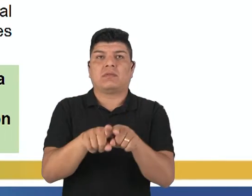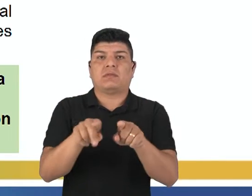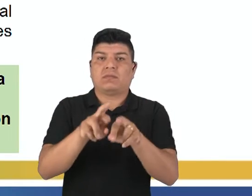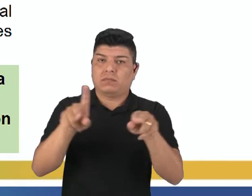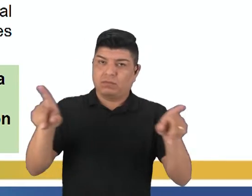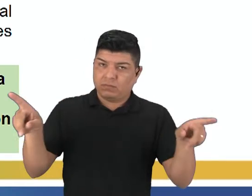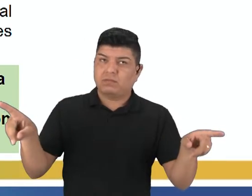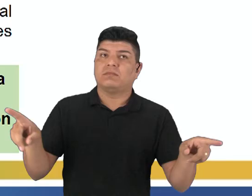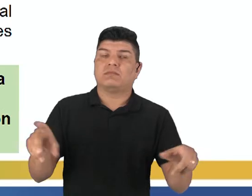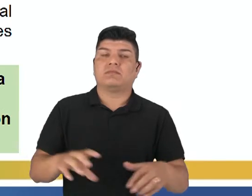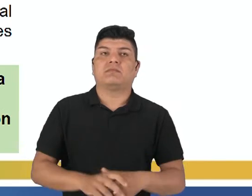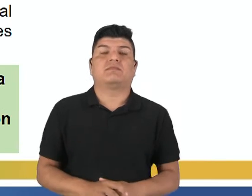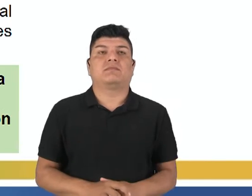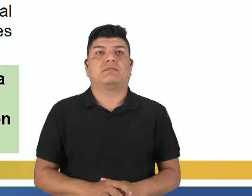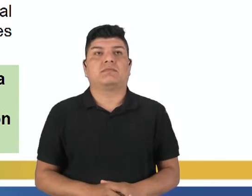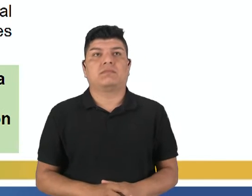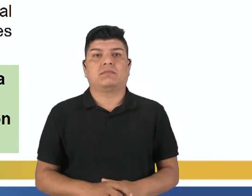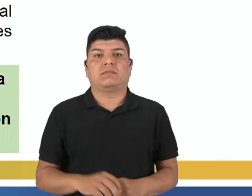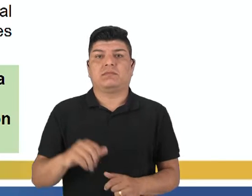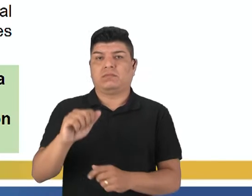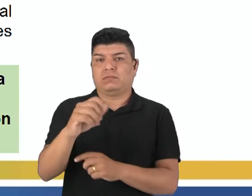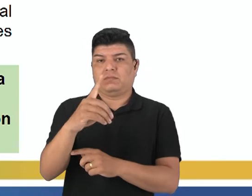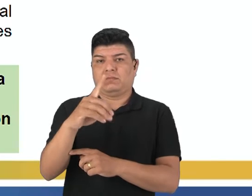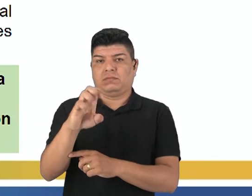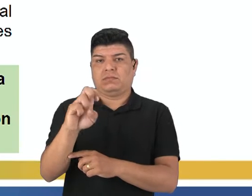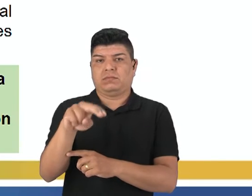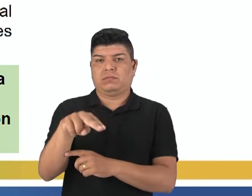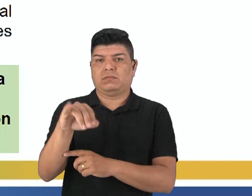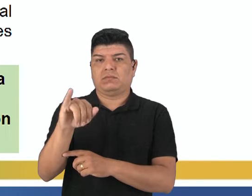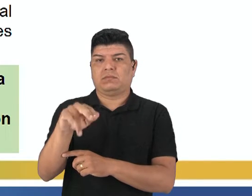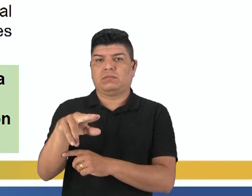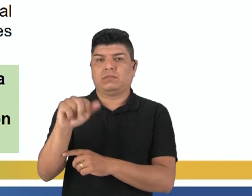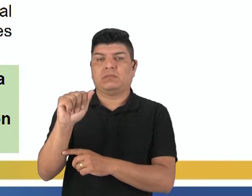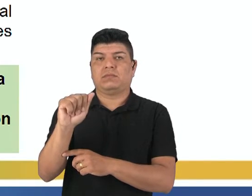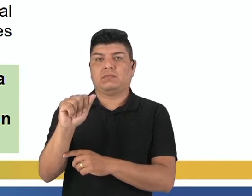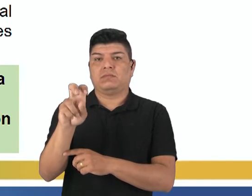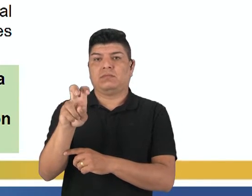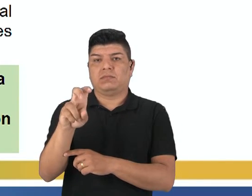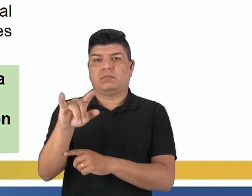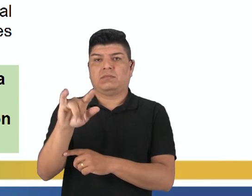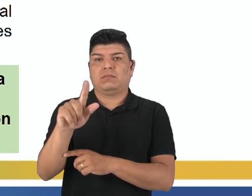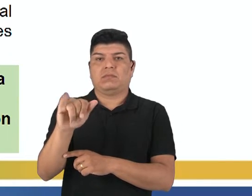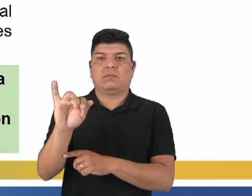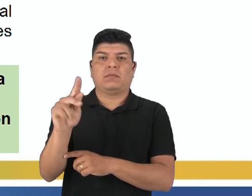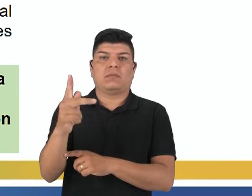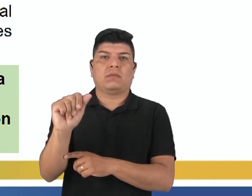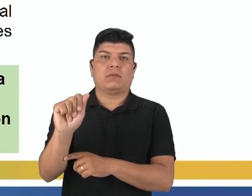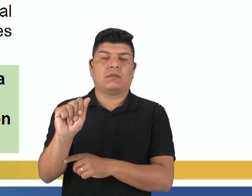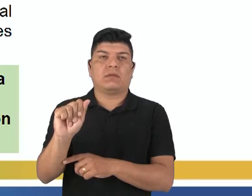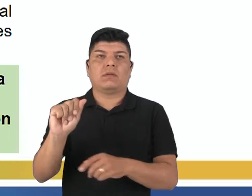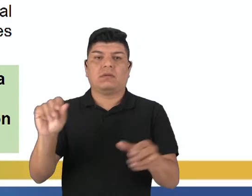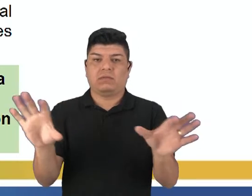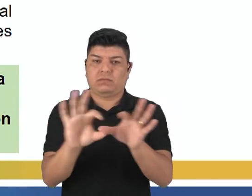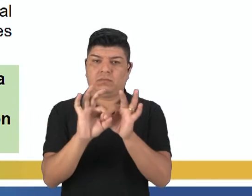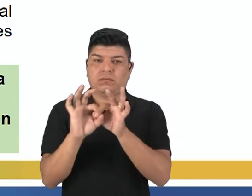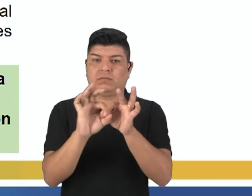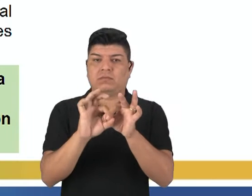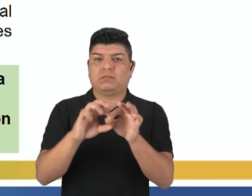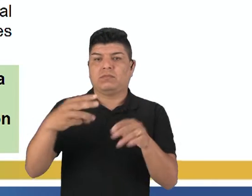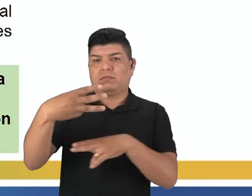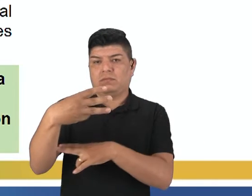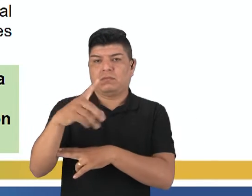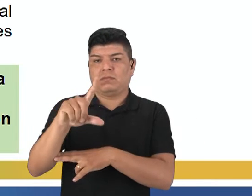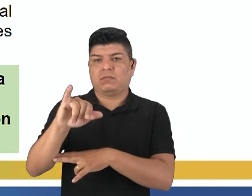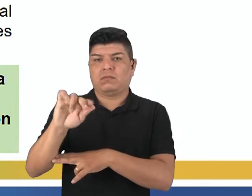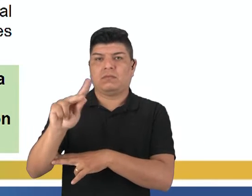contrário. A adenina da 5' se encaixa com a timina da 3'. Entenderam?